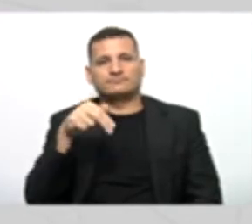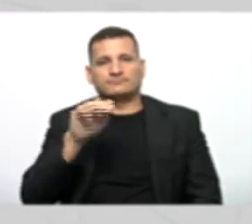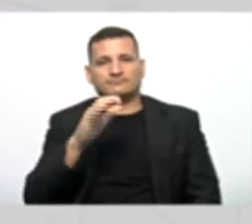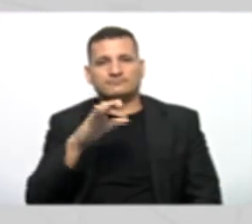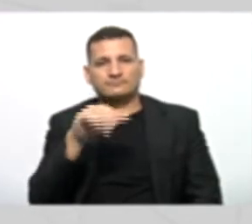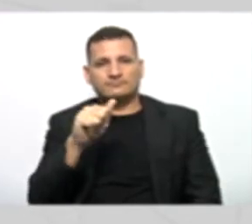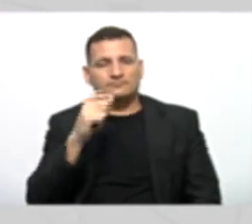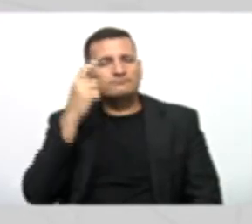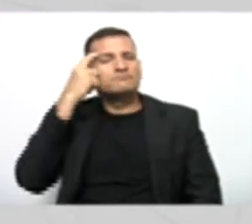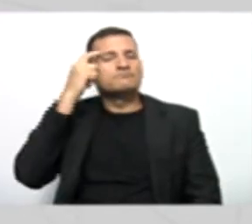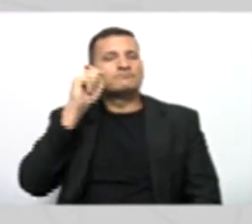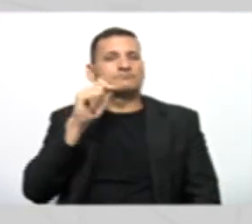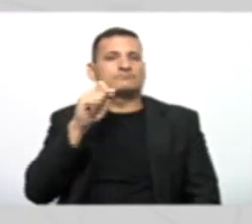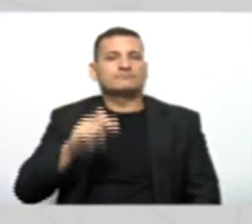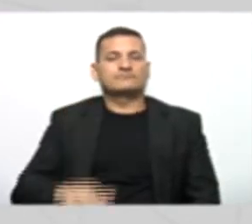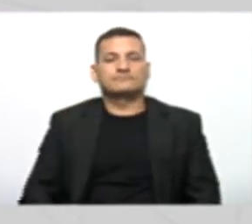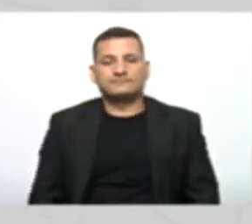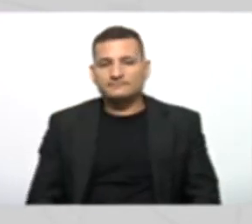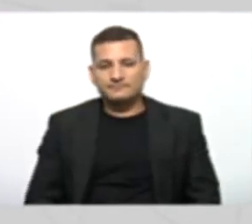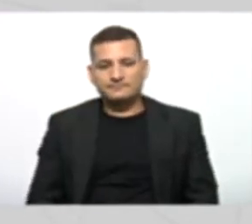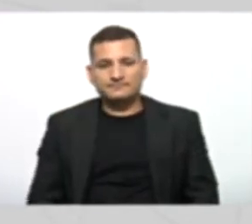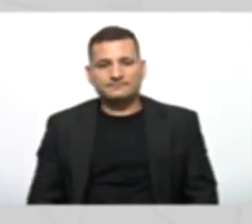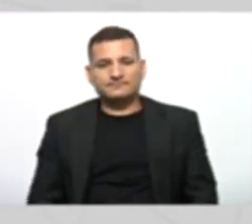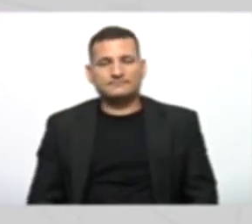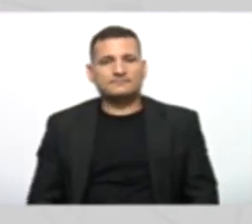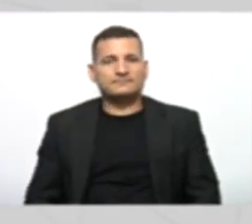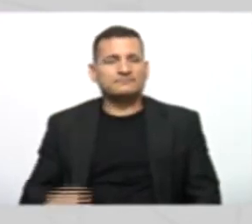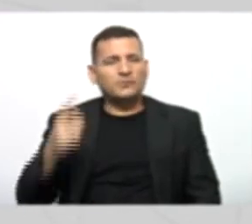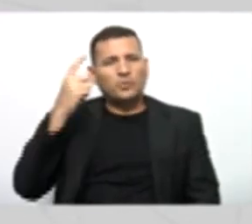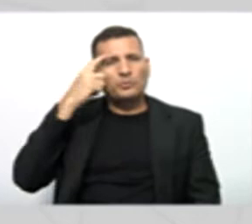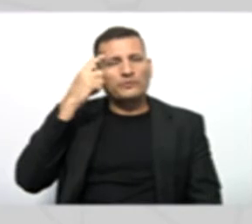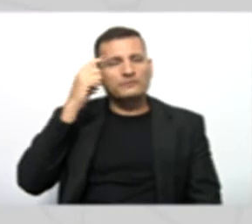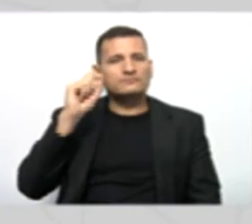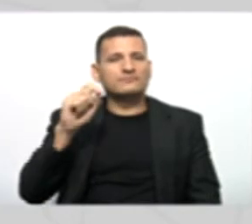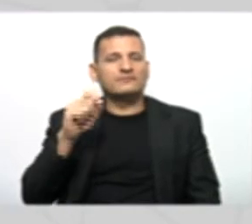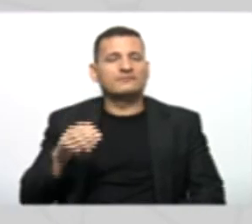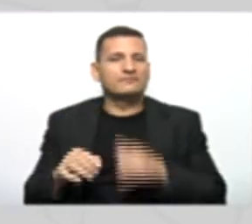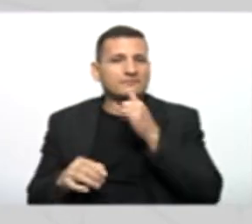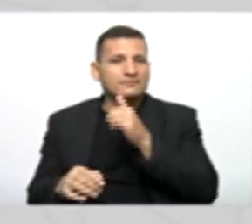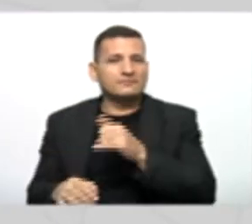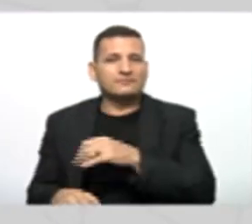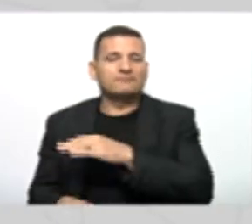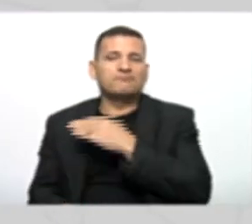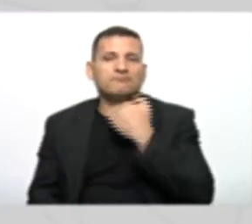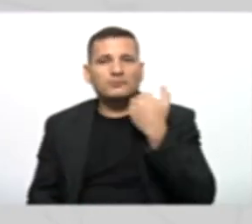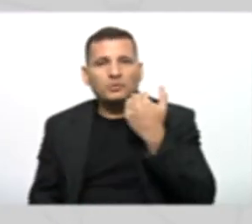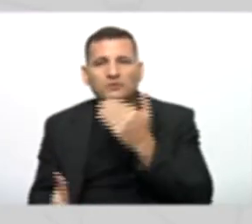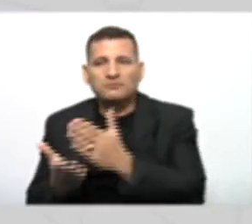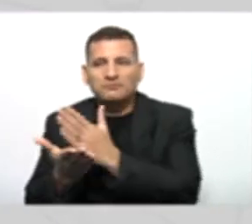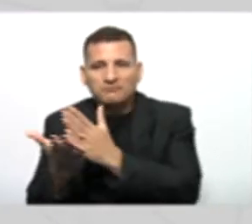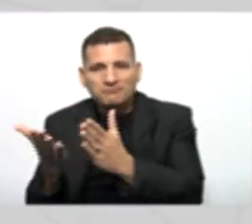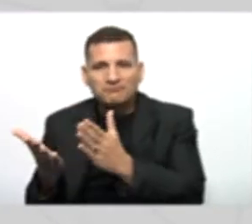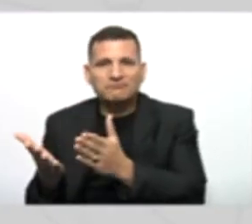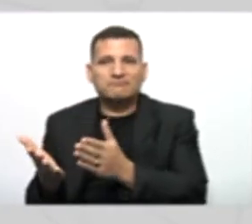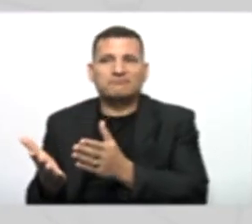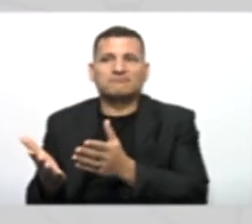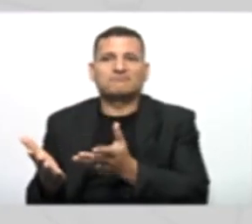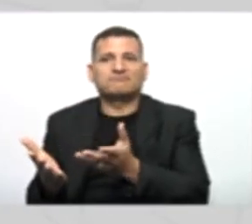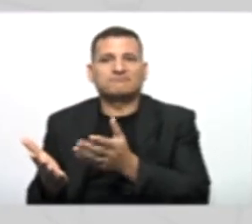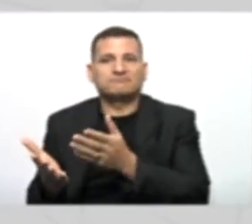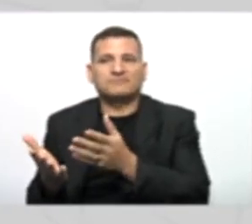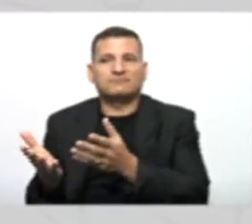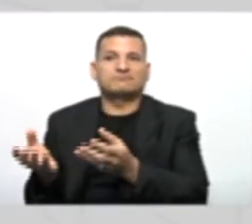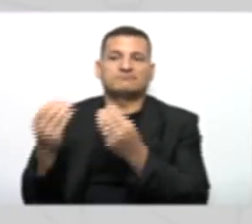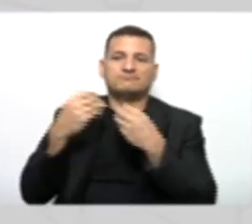sua cabeça? Ah, eu acho que alguém morreu e eu estou recebendo alguma coisa, alguém vai receber, né? Por exemplo,